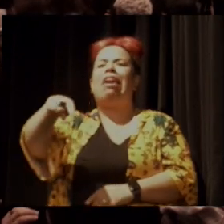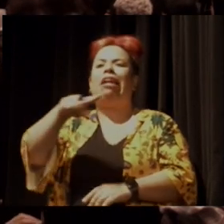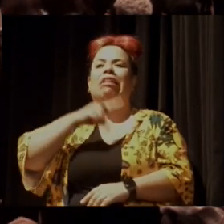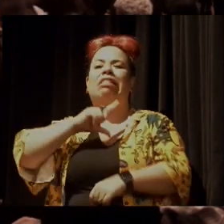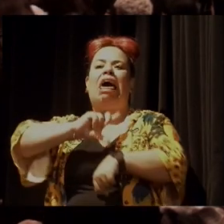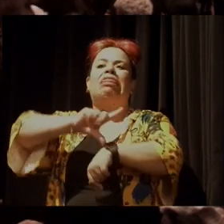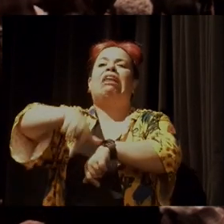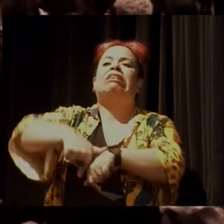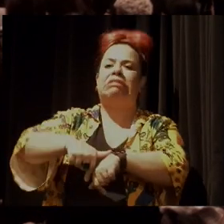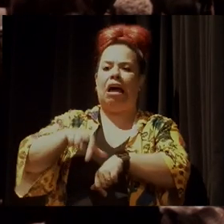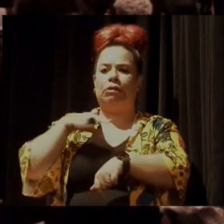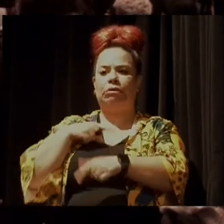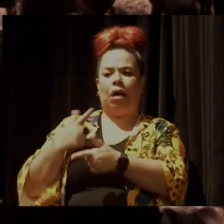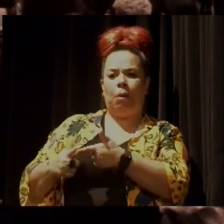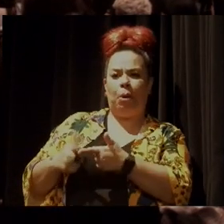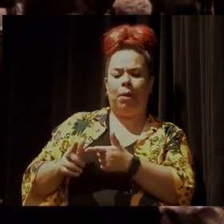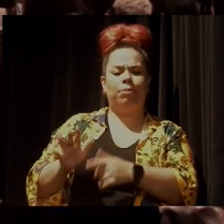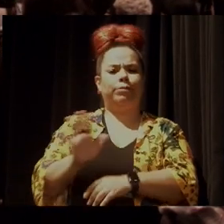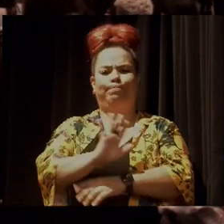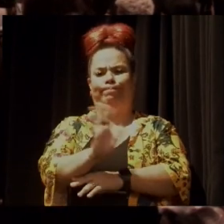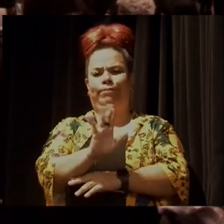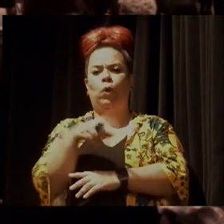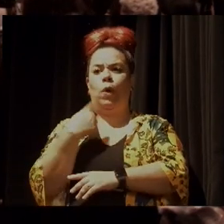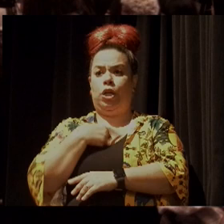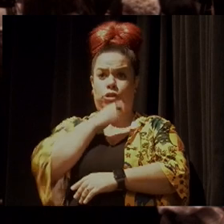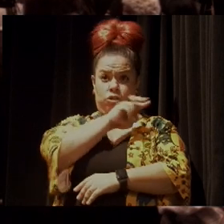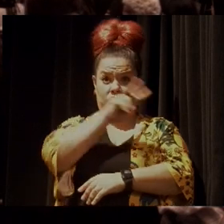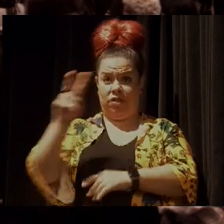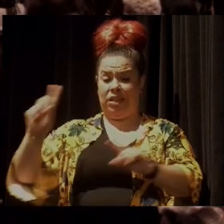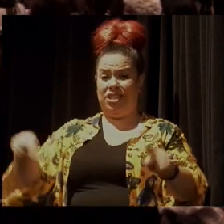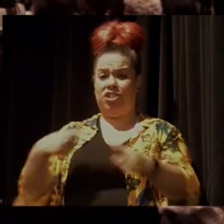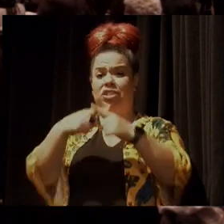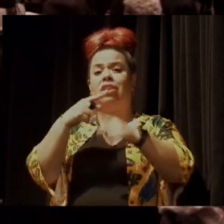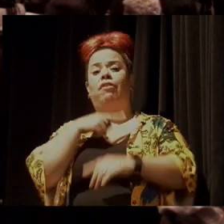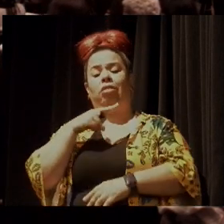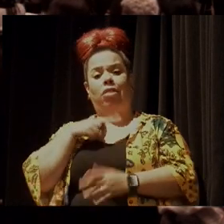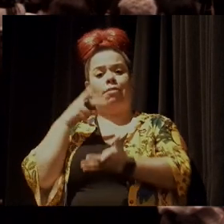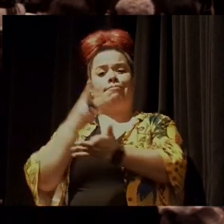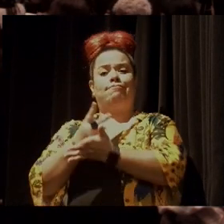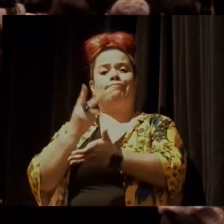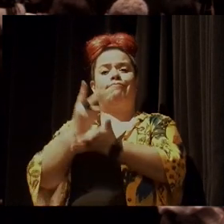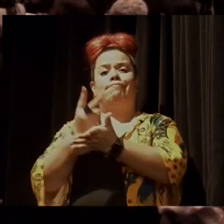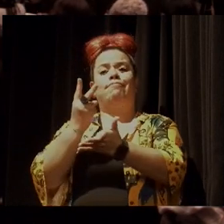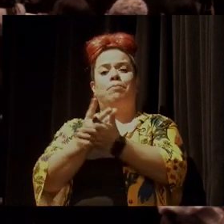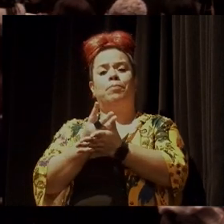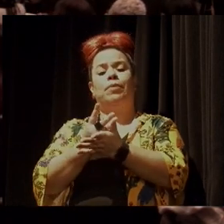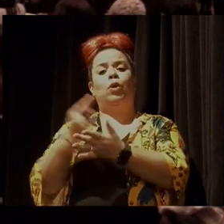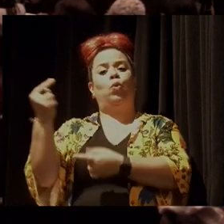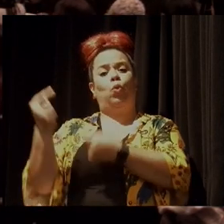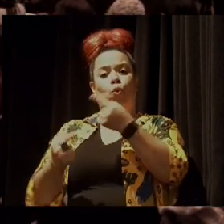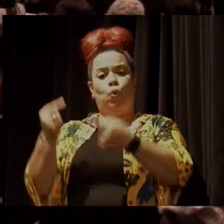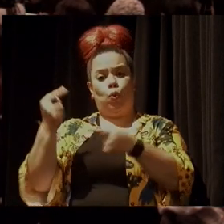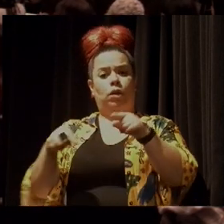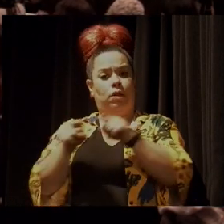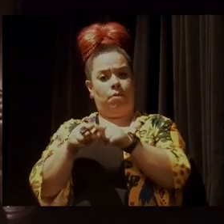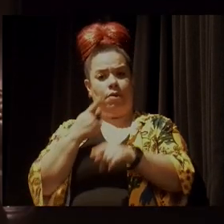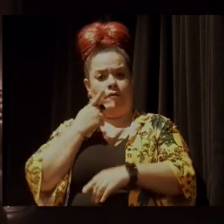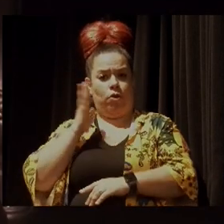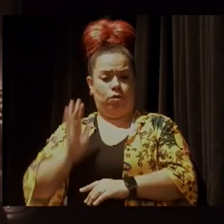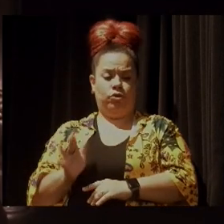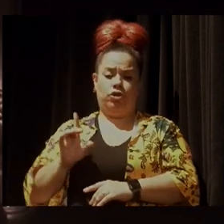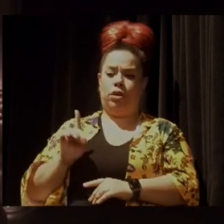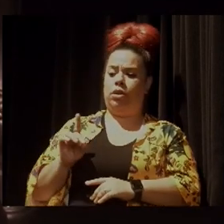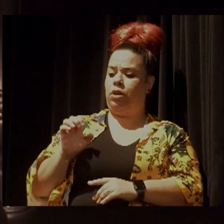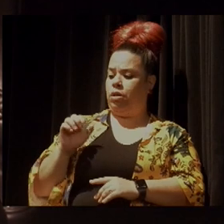do que a gente tem visto hoje, dos desafios constantes nesse debate, como a Denise mencionou